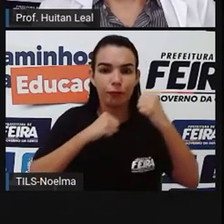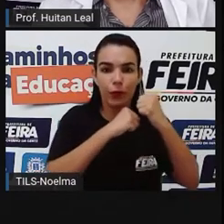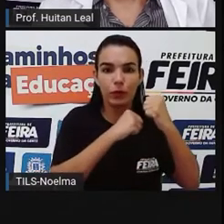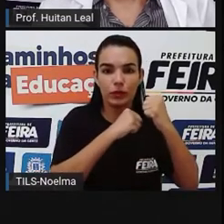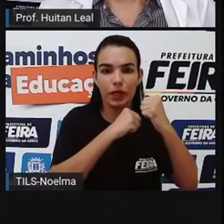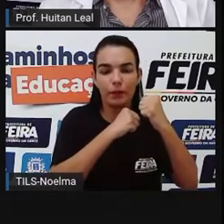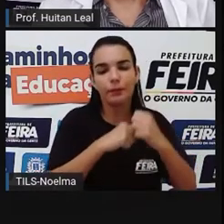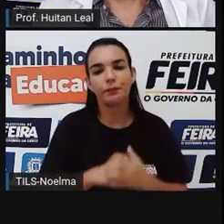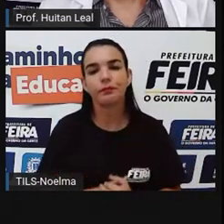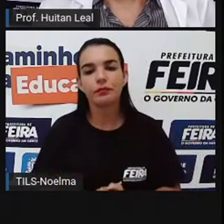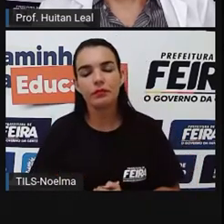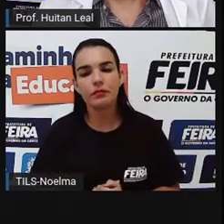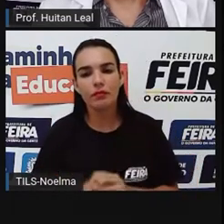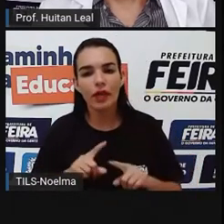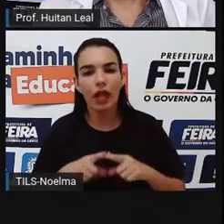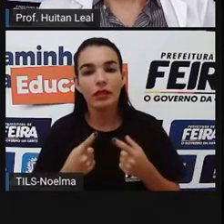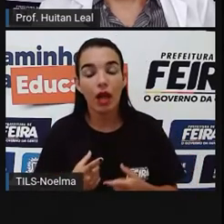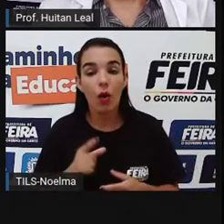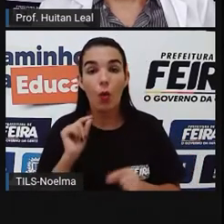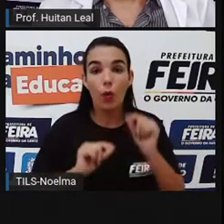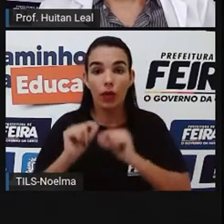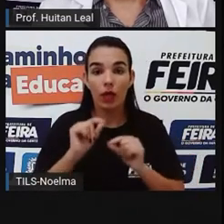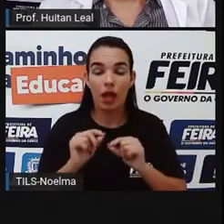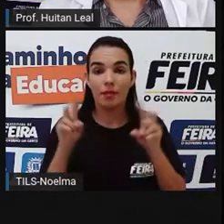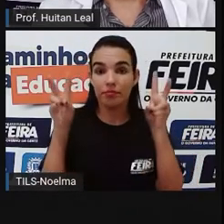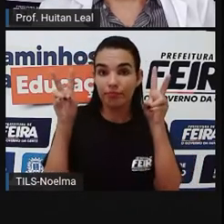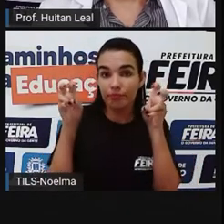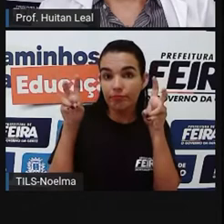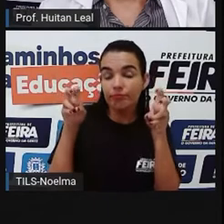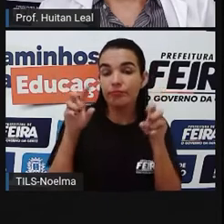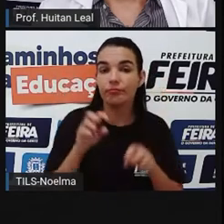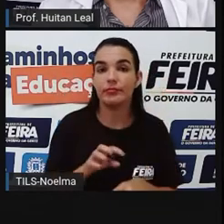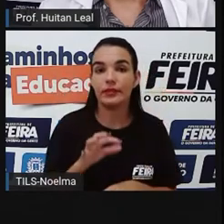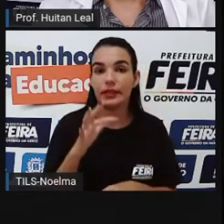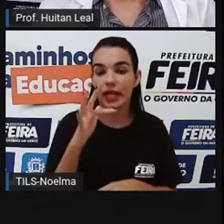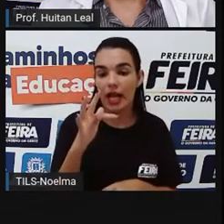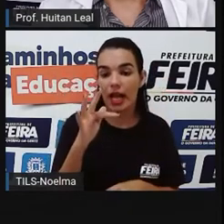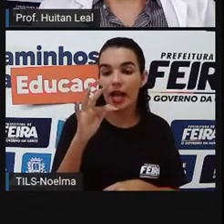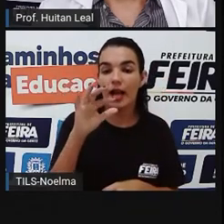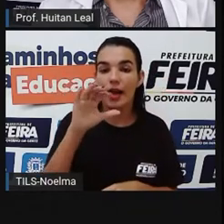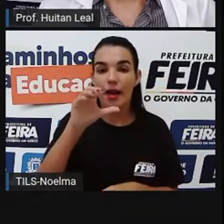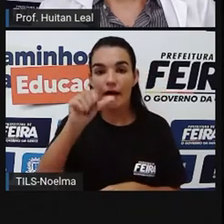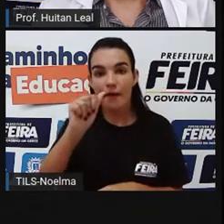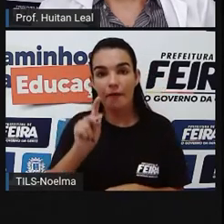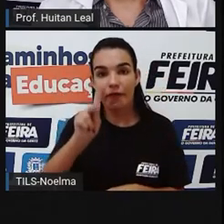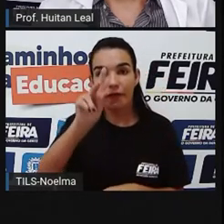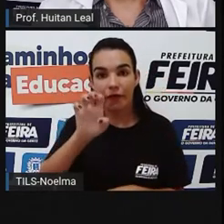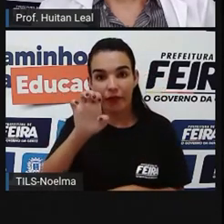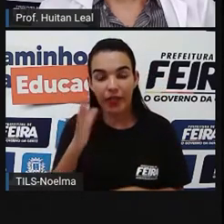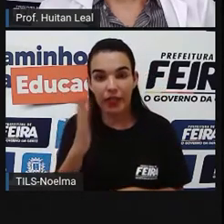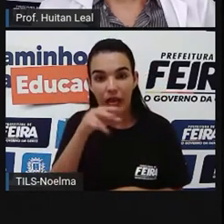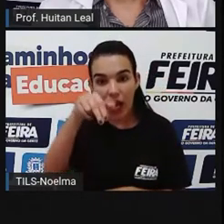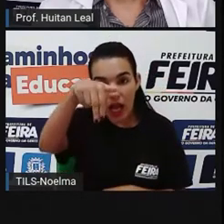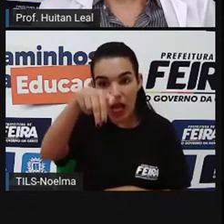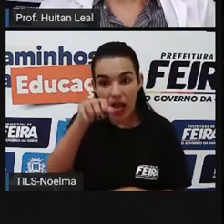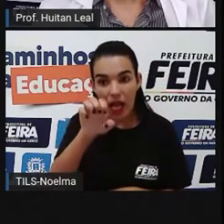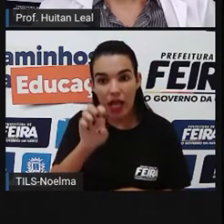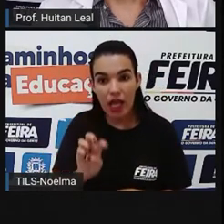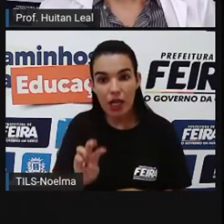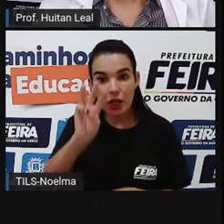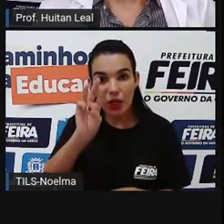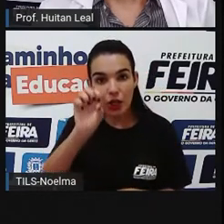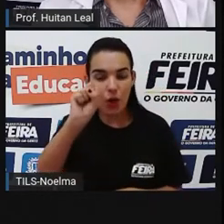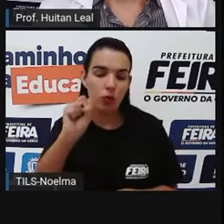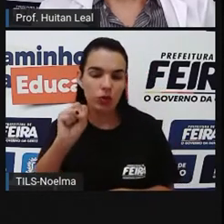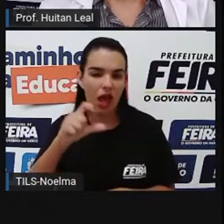fake news, ele passou a ser utilizado, né, com mais frequência, com mais popularidade, a partir das eleições de 2016 nos